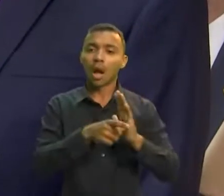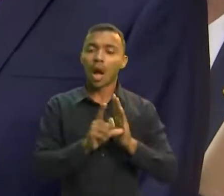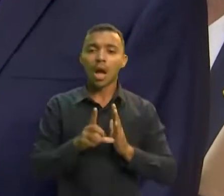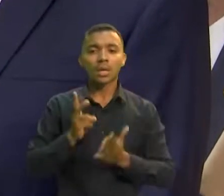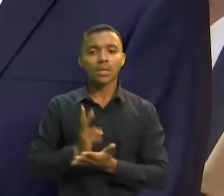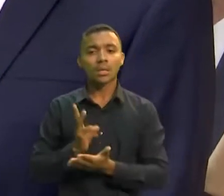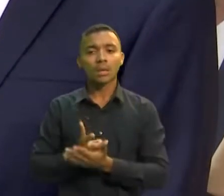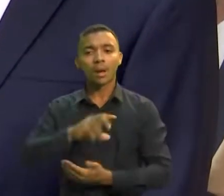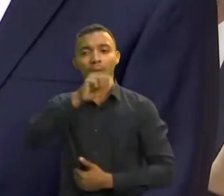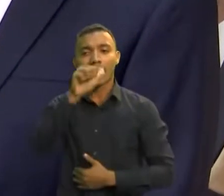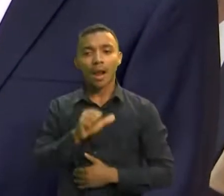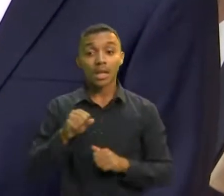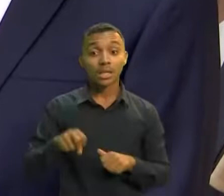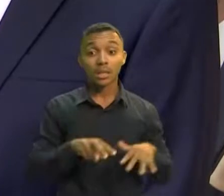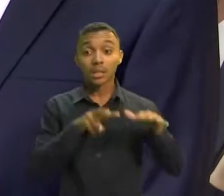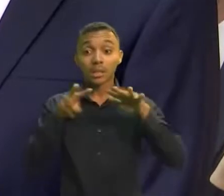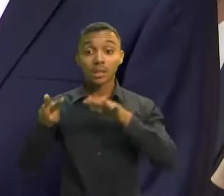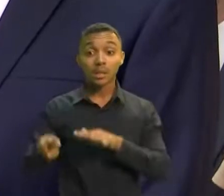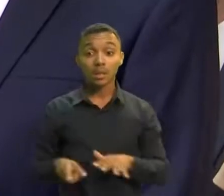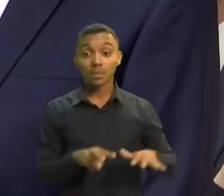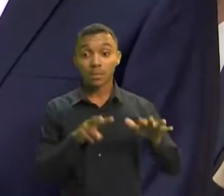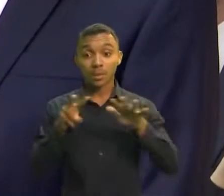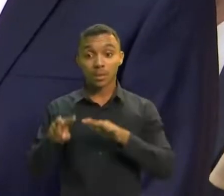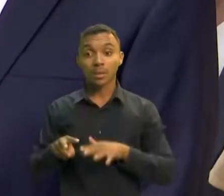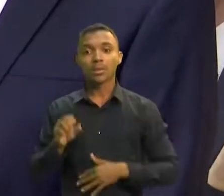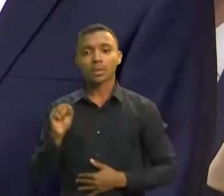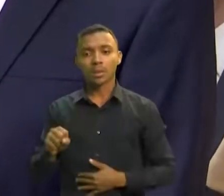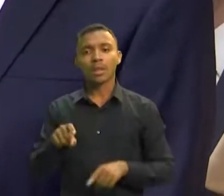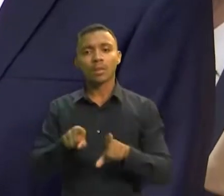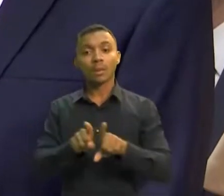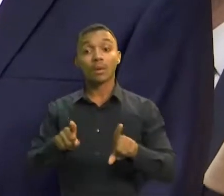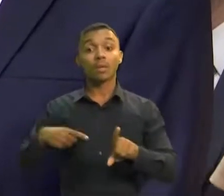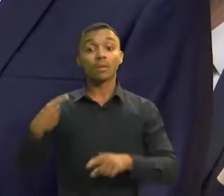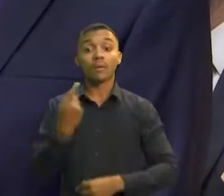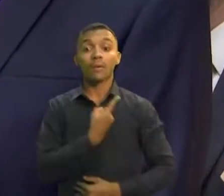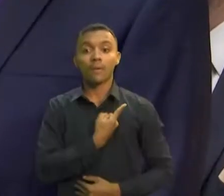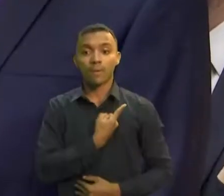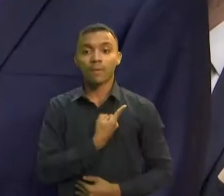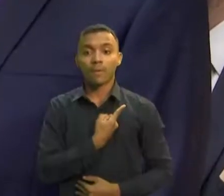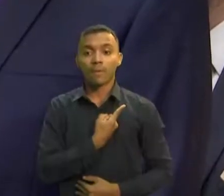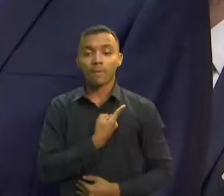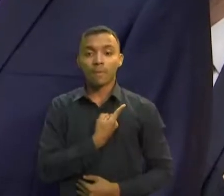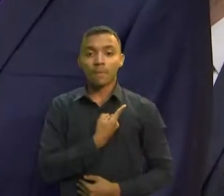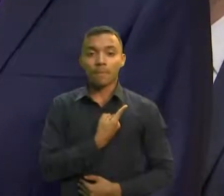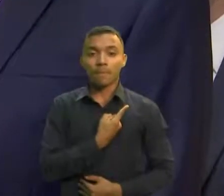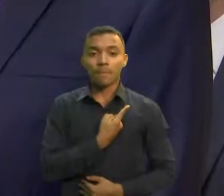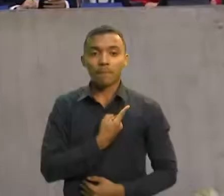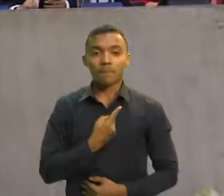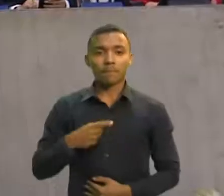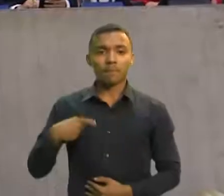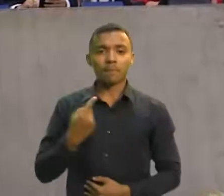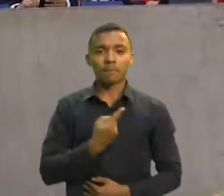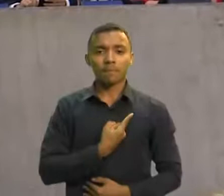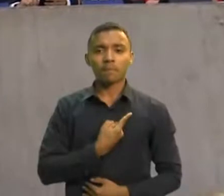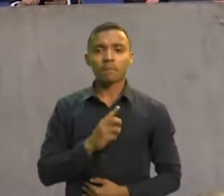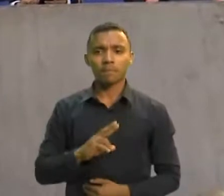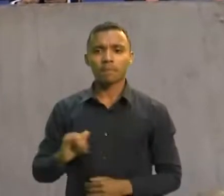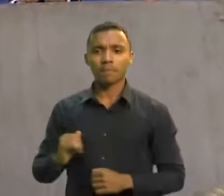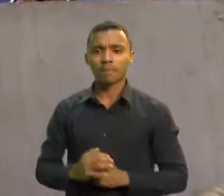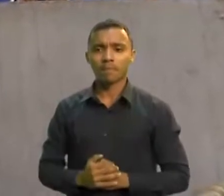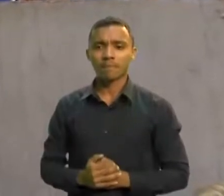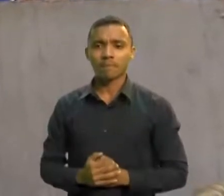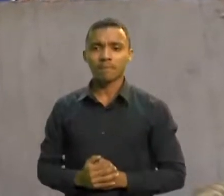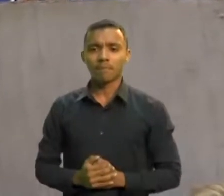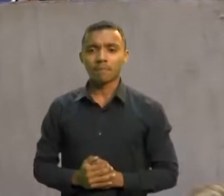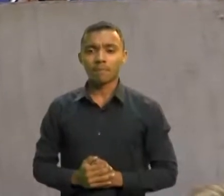semanalmente, está sendo feita essa avaliação. Portanto, nós também aqui, nós replicamos, colocando aqui no nosso sinal. Devido à nova onda